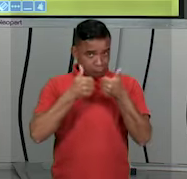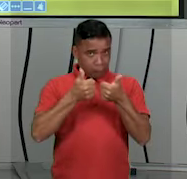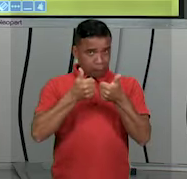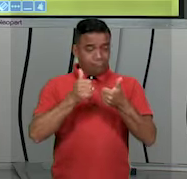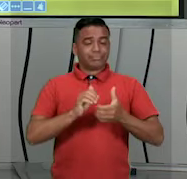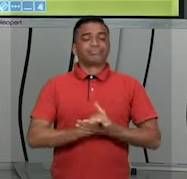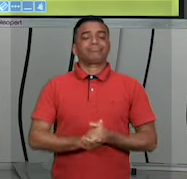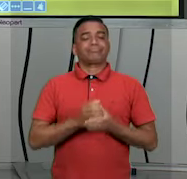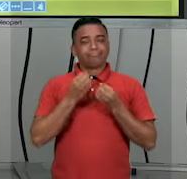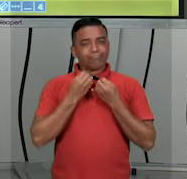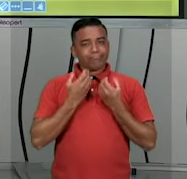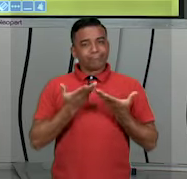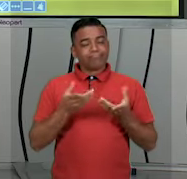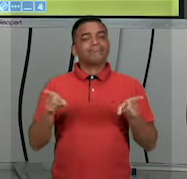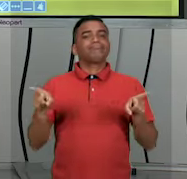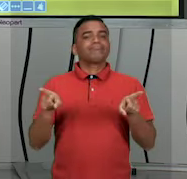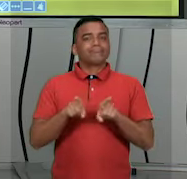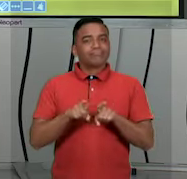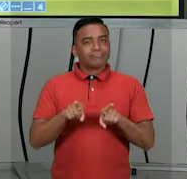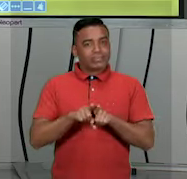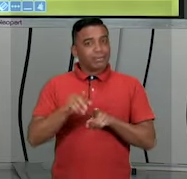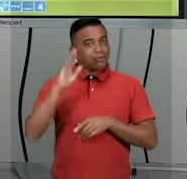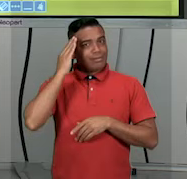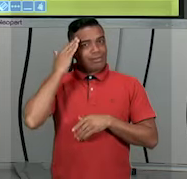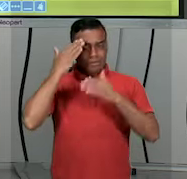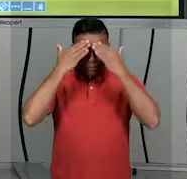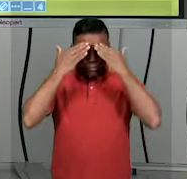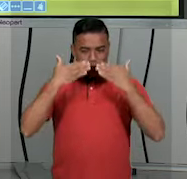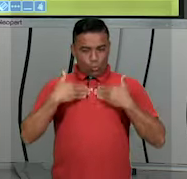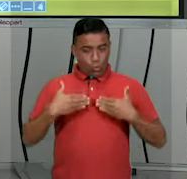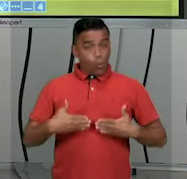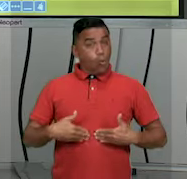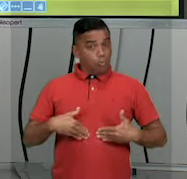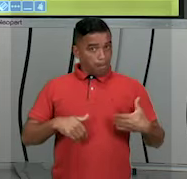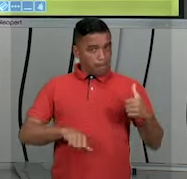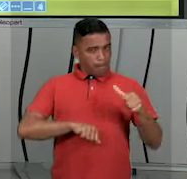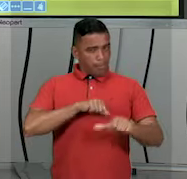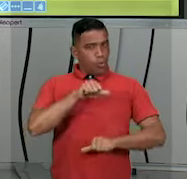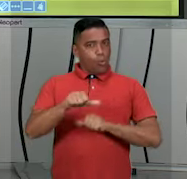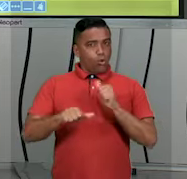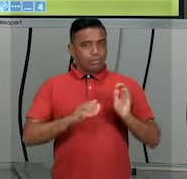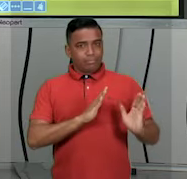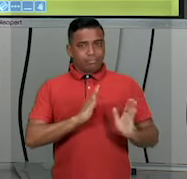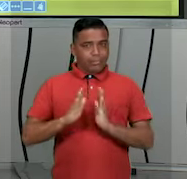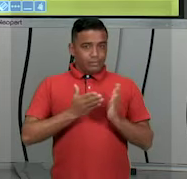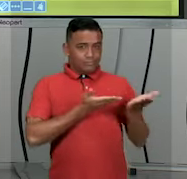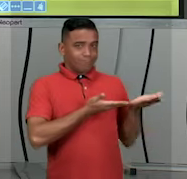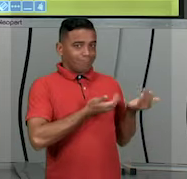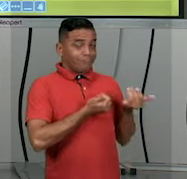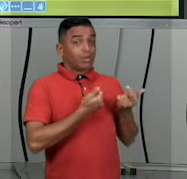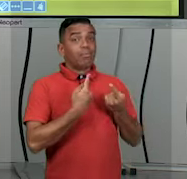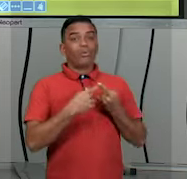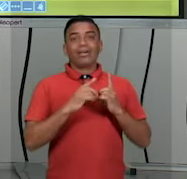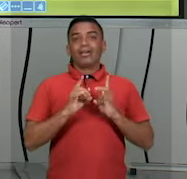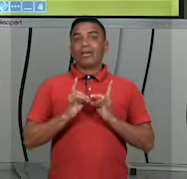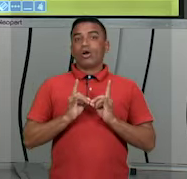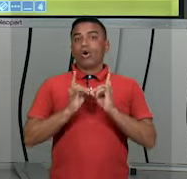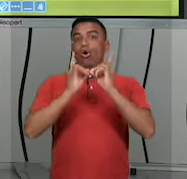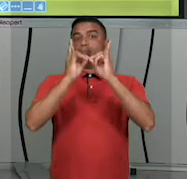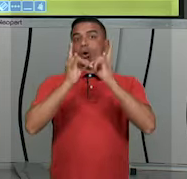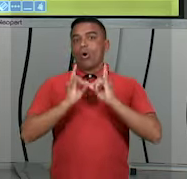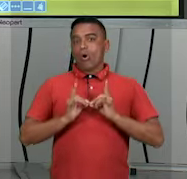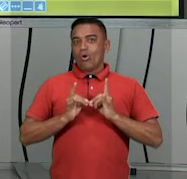Bom, nós também entendemos que o corpo se transforma nessa fase por causa dos hormônios que são